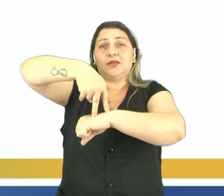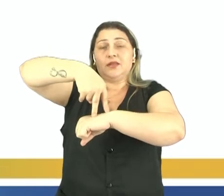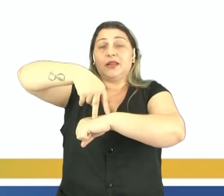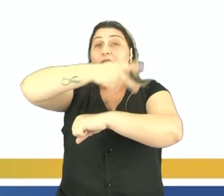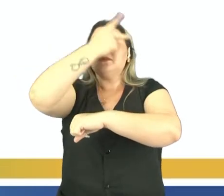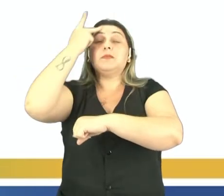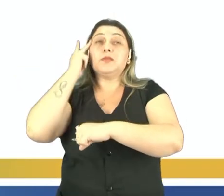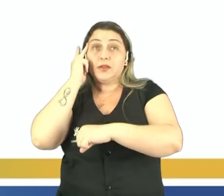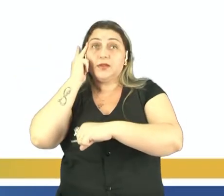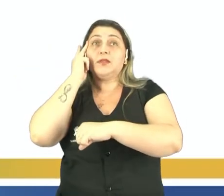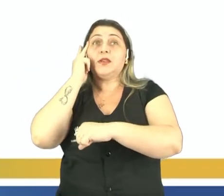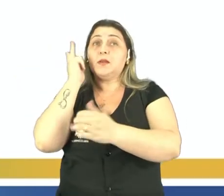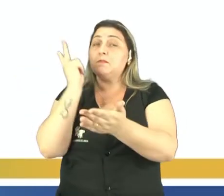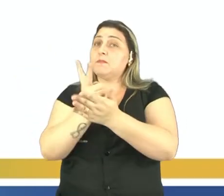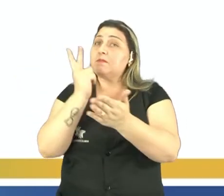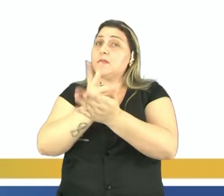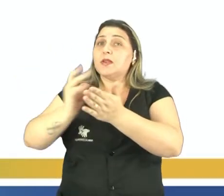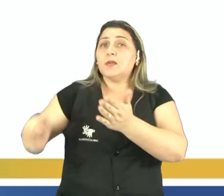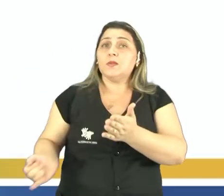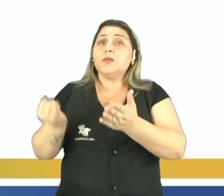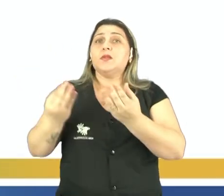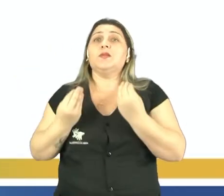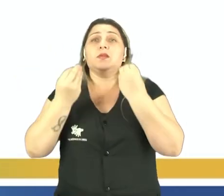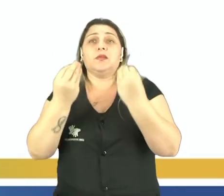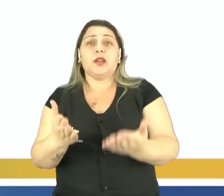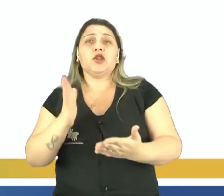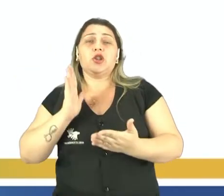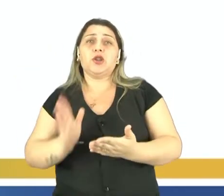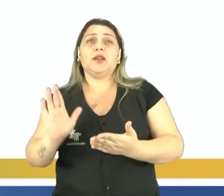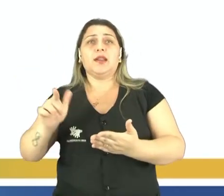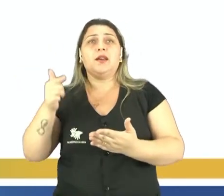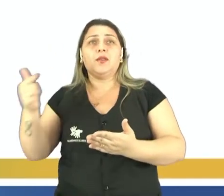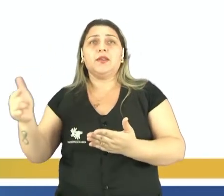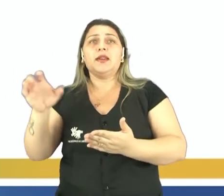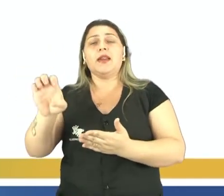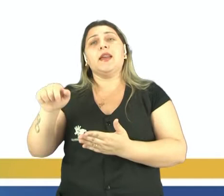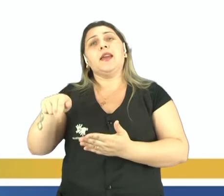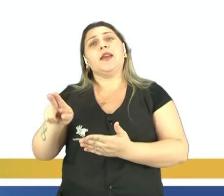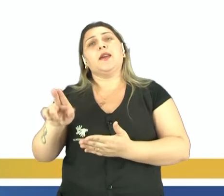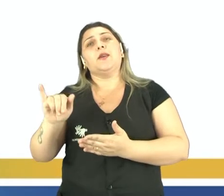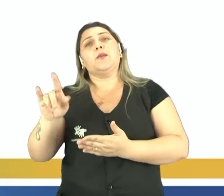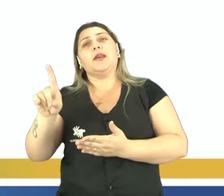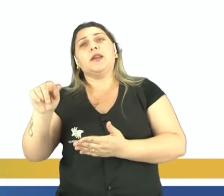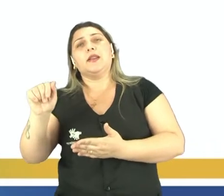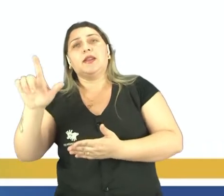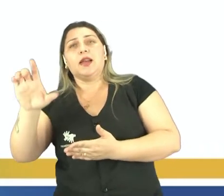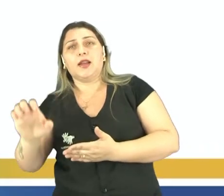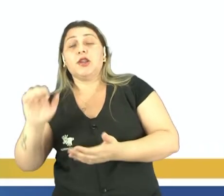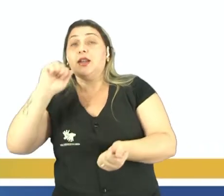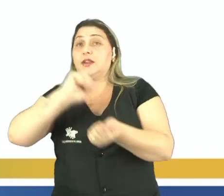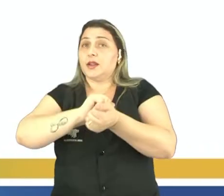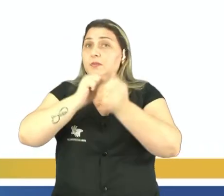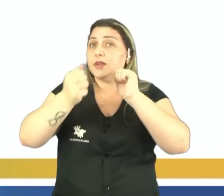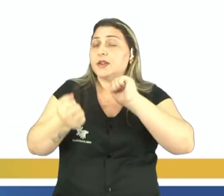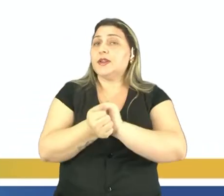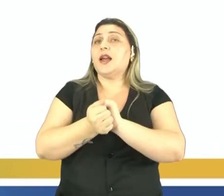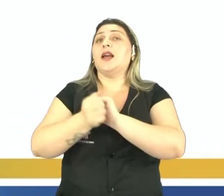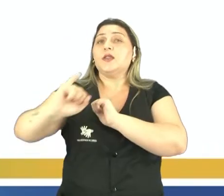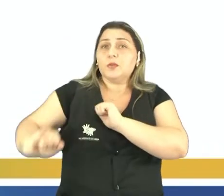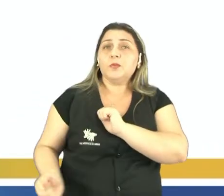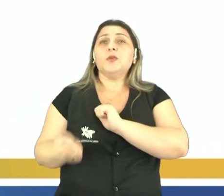dar às pessoas as mesmas oportunidades. Já na outra diz o seguinte, ó, equidade é adaptar as